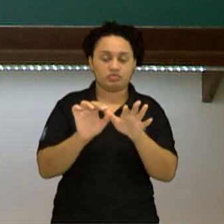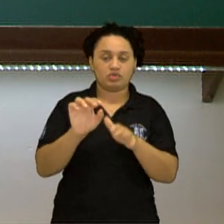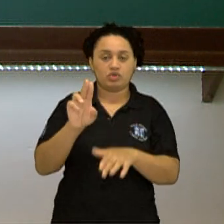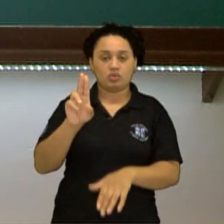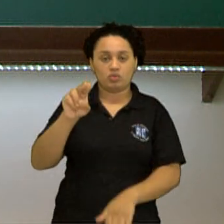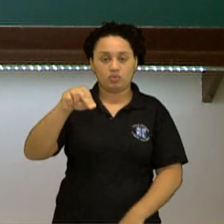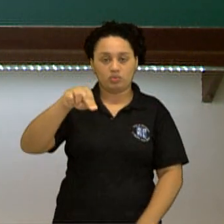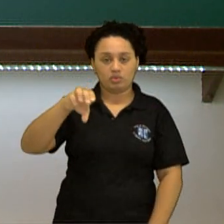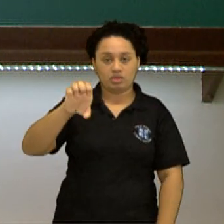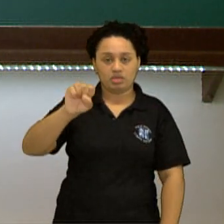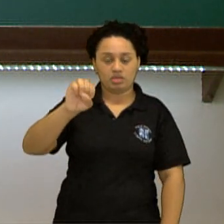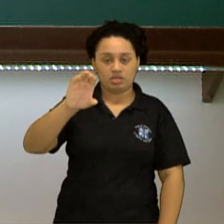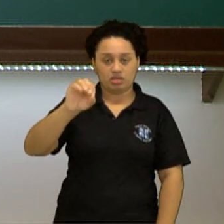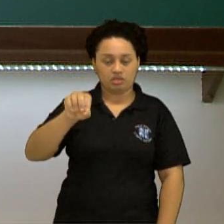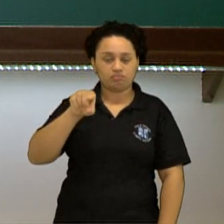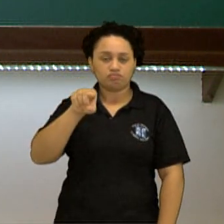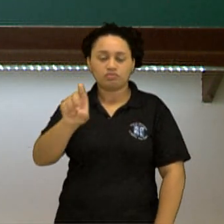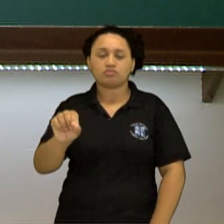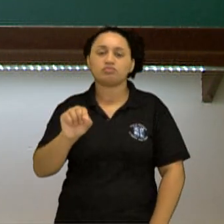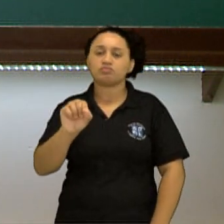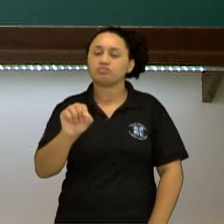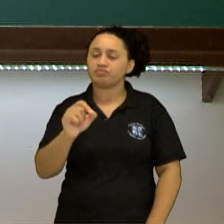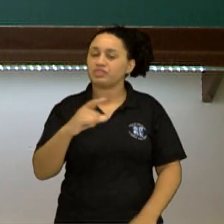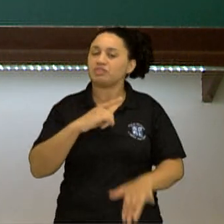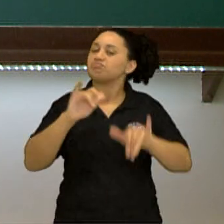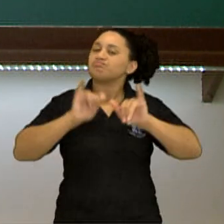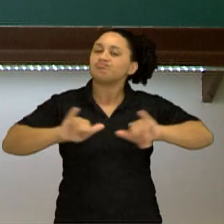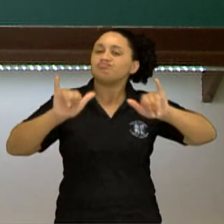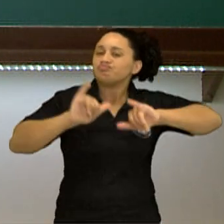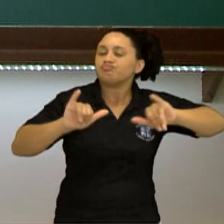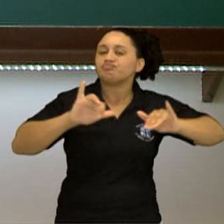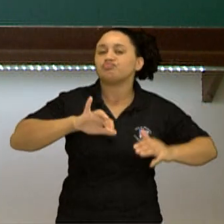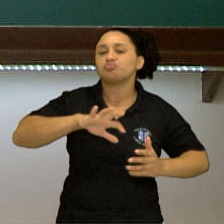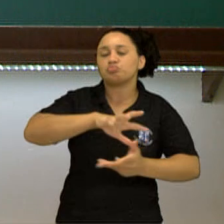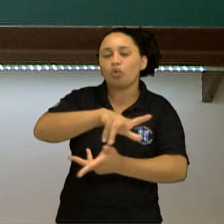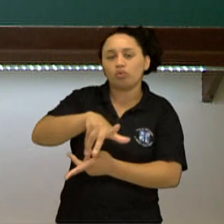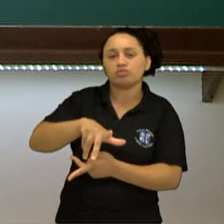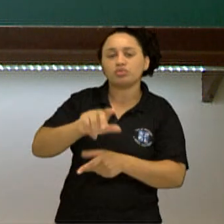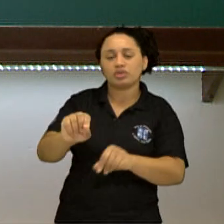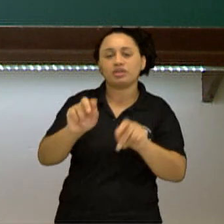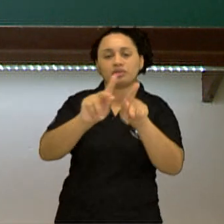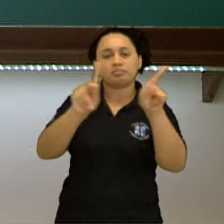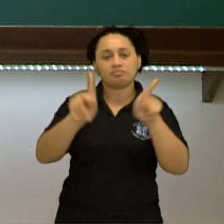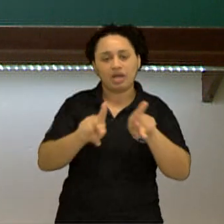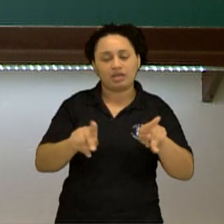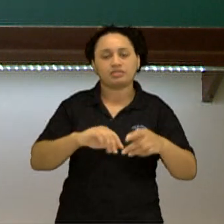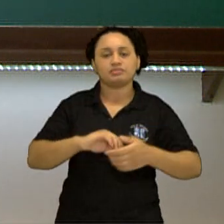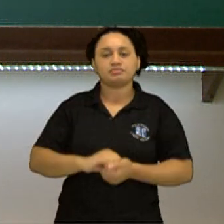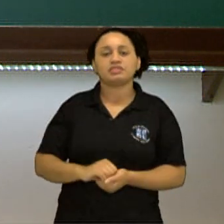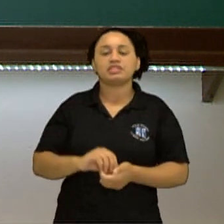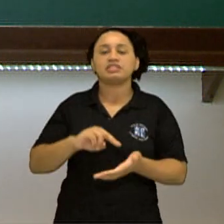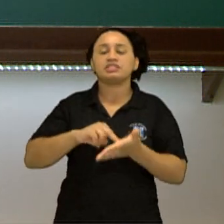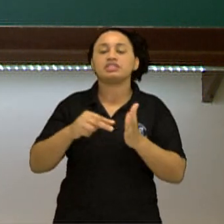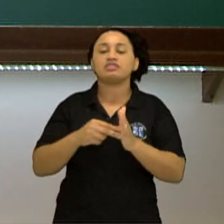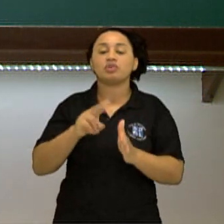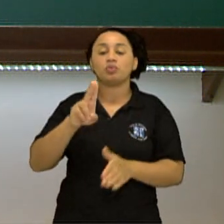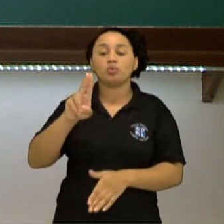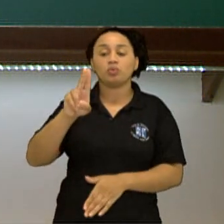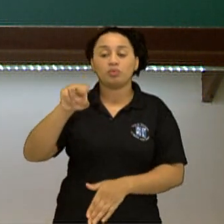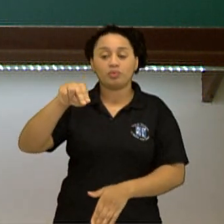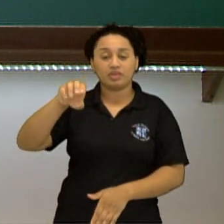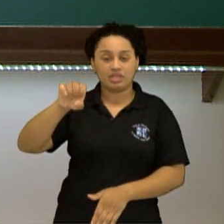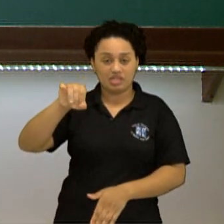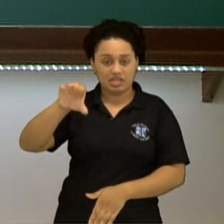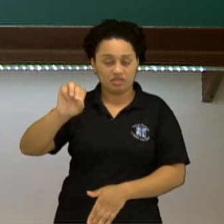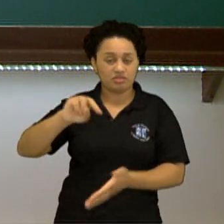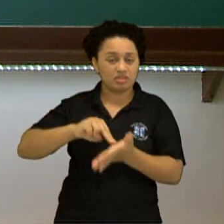ela tem essas campanhas mundiais de paz. Unesco quer dizer Organização das